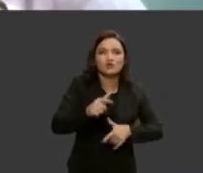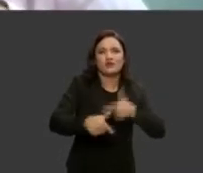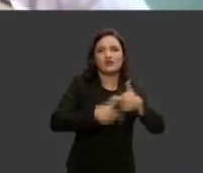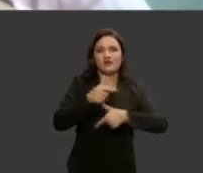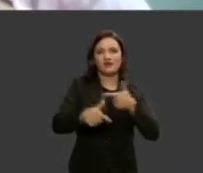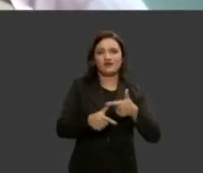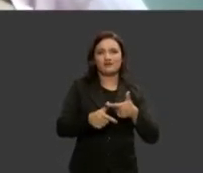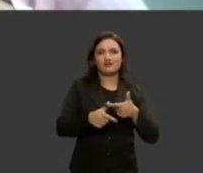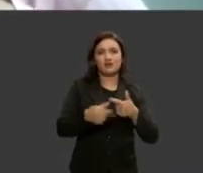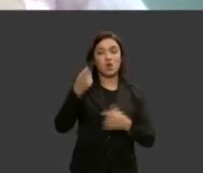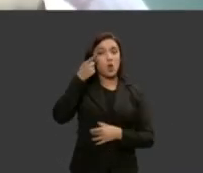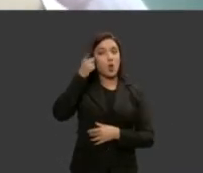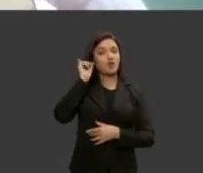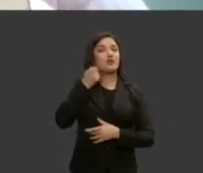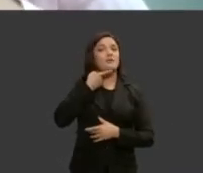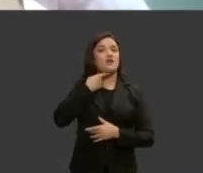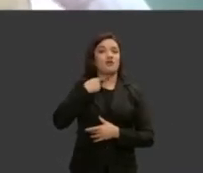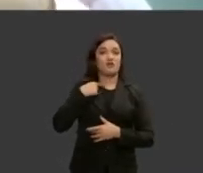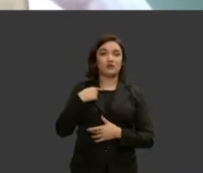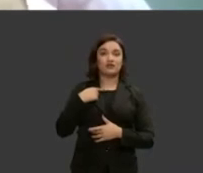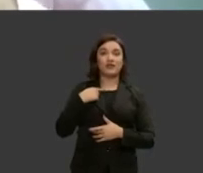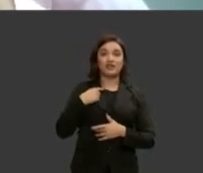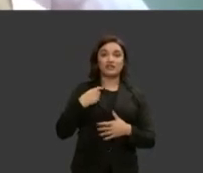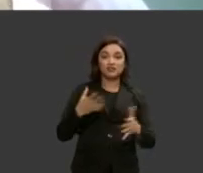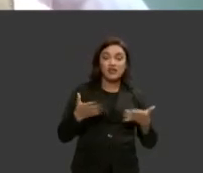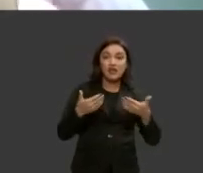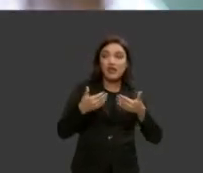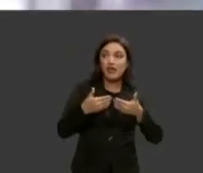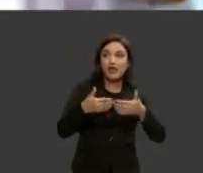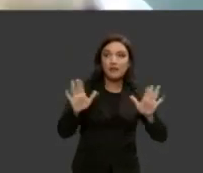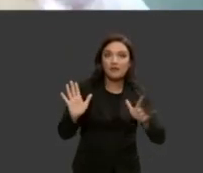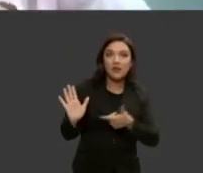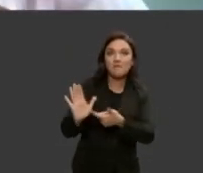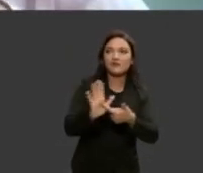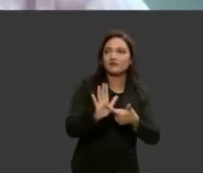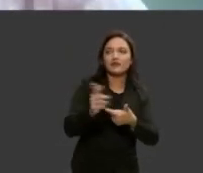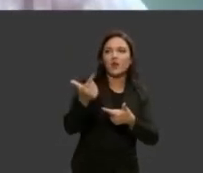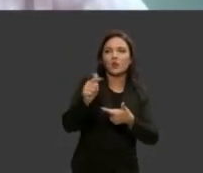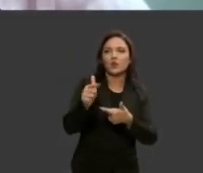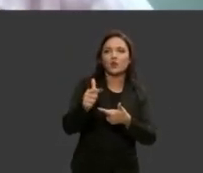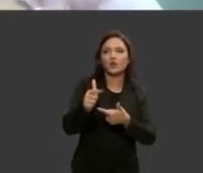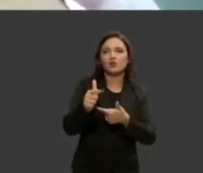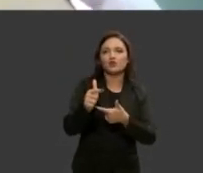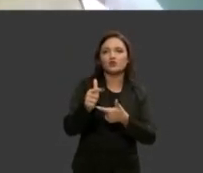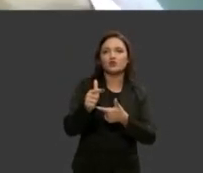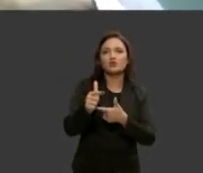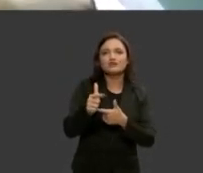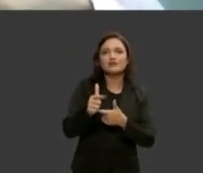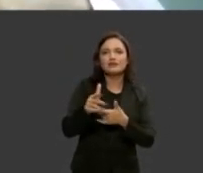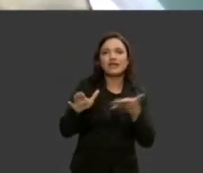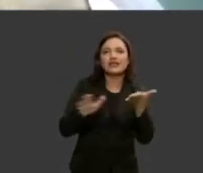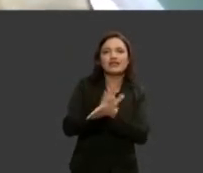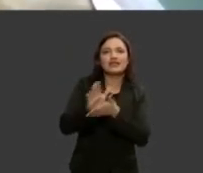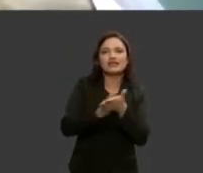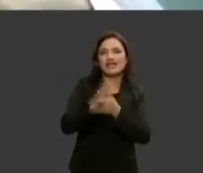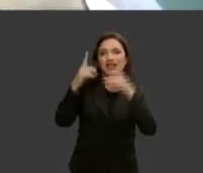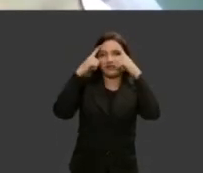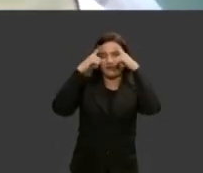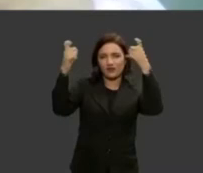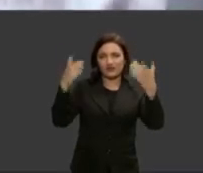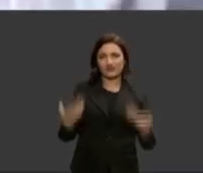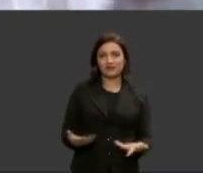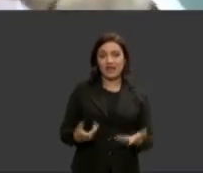painel onde e não ter visto número algum gostaria de ter aberto aquele painel e ter visto não a